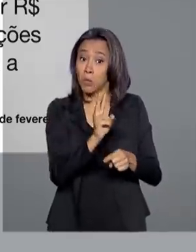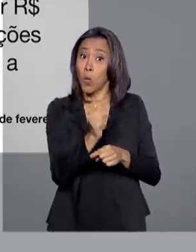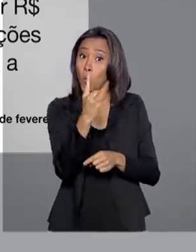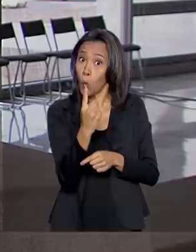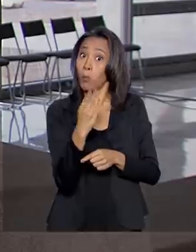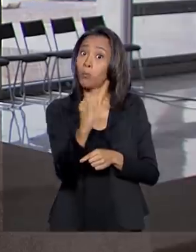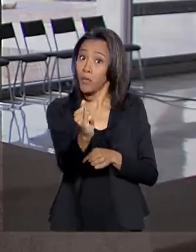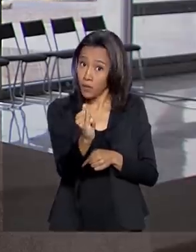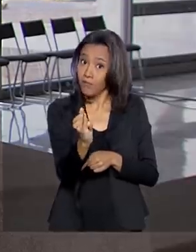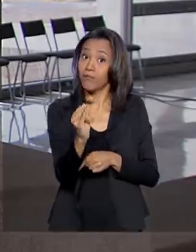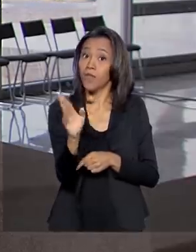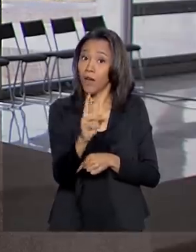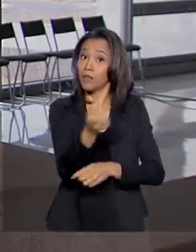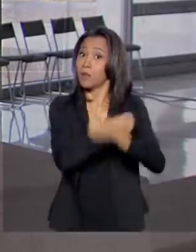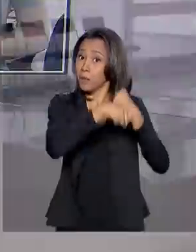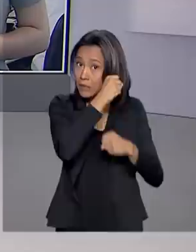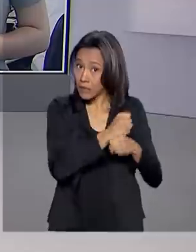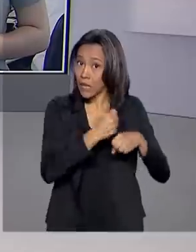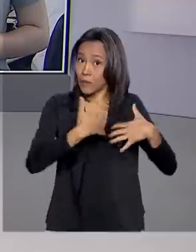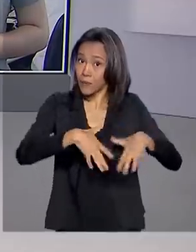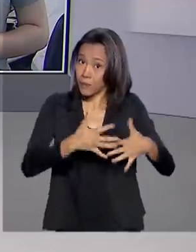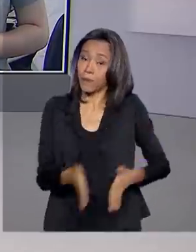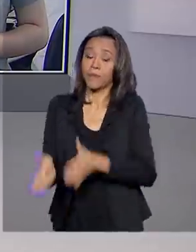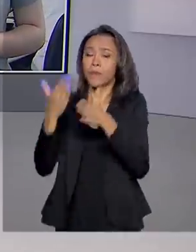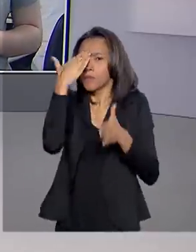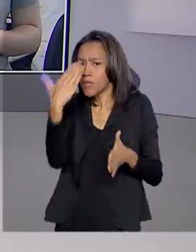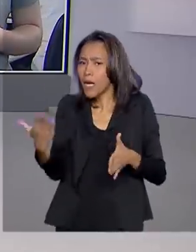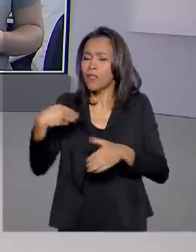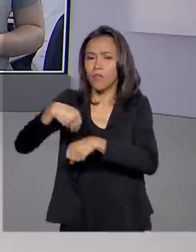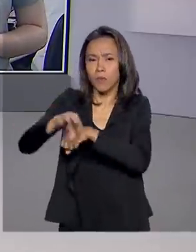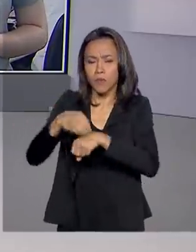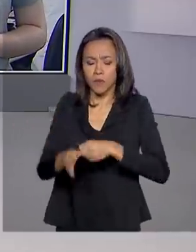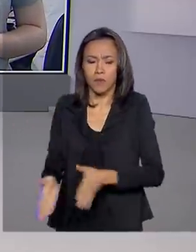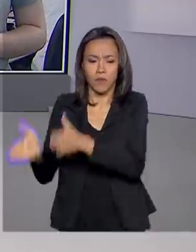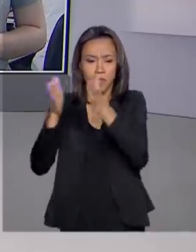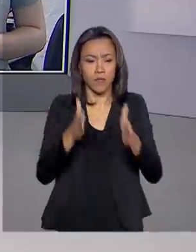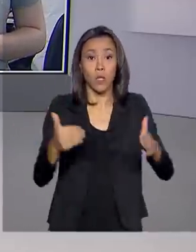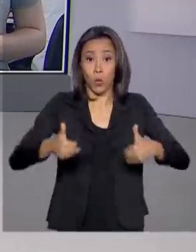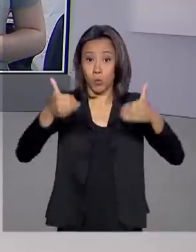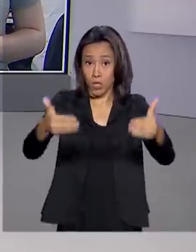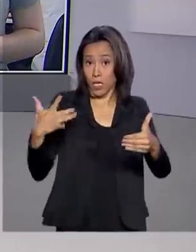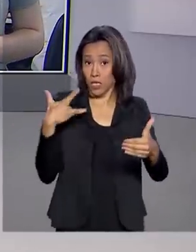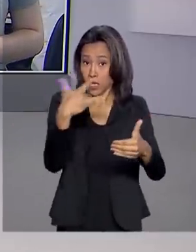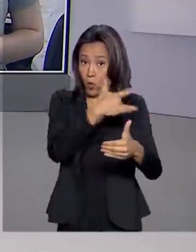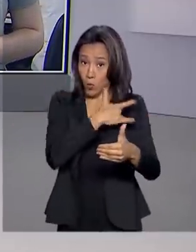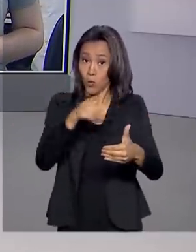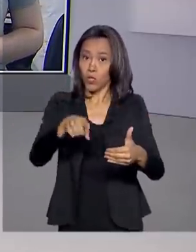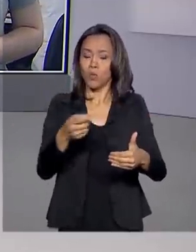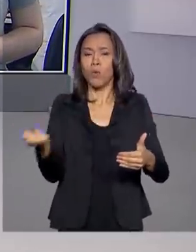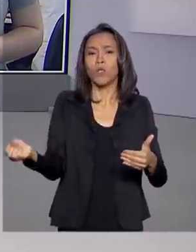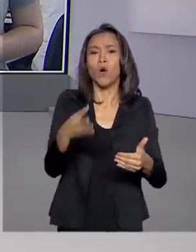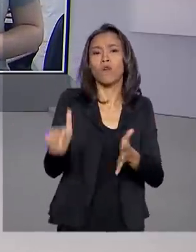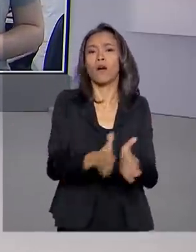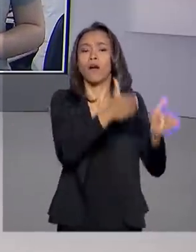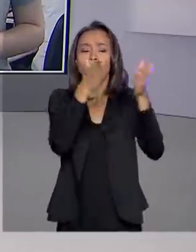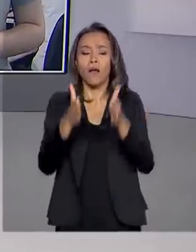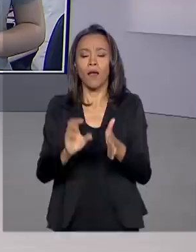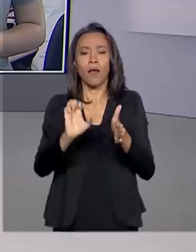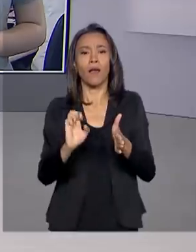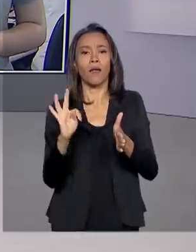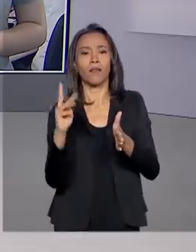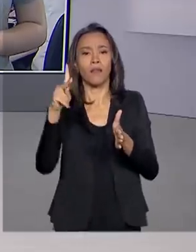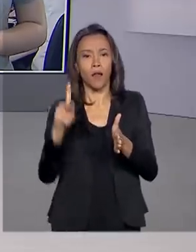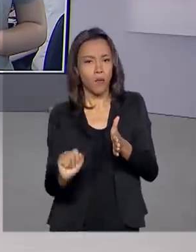Renata. Obrigada, Luciana, pelas suas informações. E olha, o Ministério da Saúde lança hoje uma nova etapa de vacinação contra o